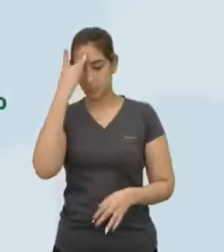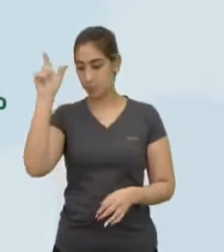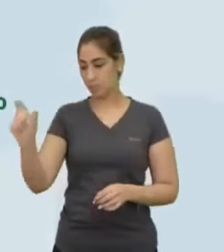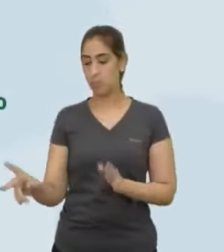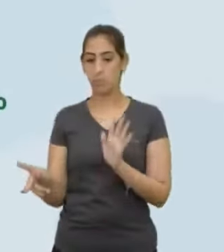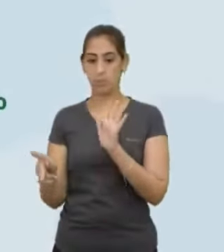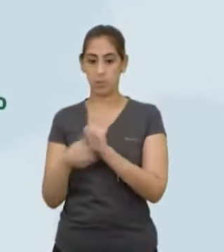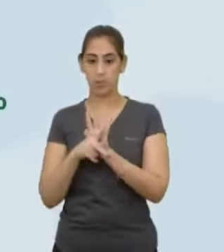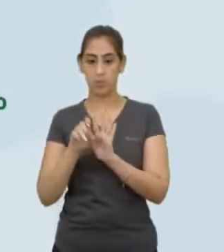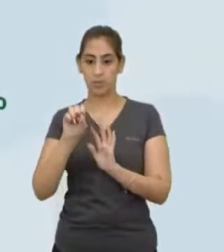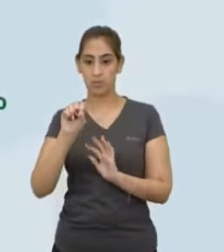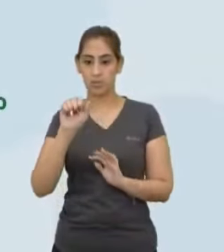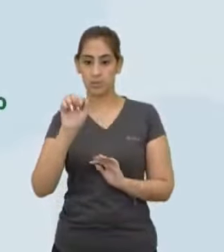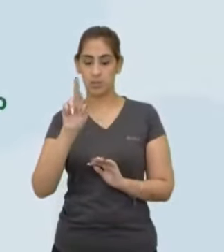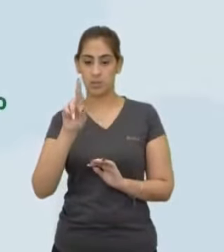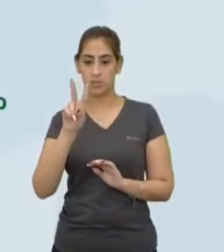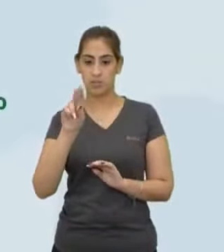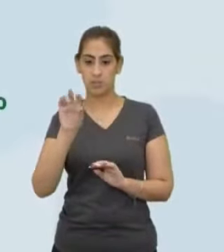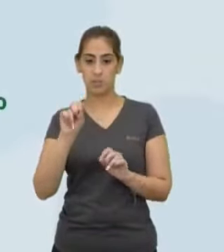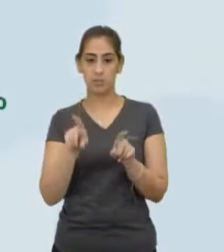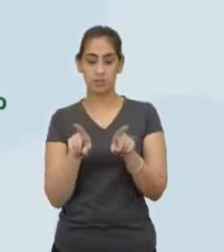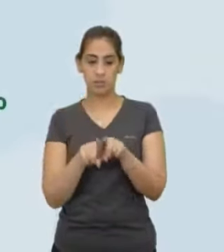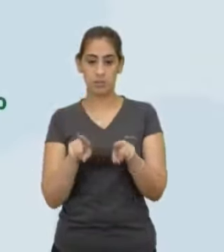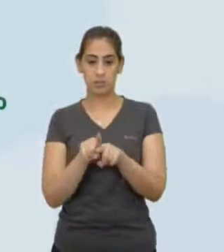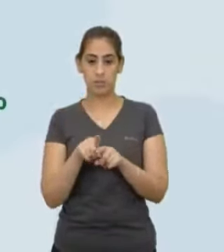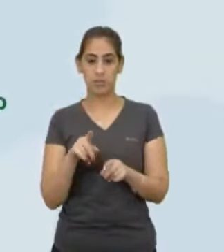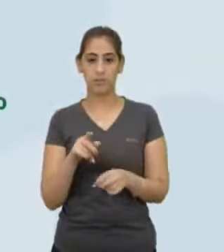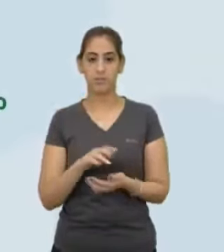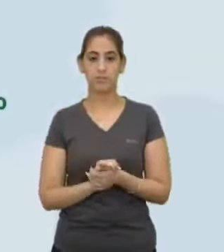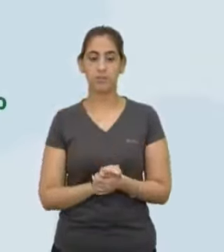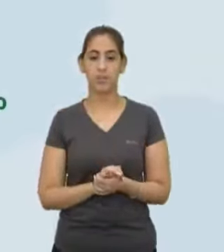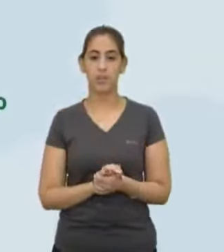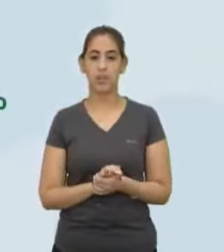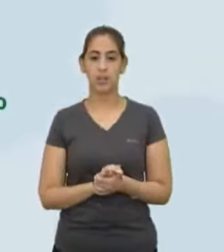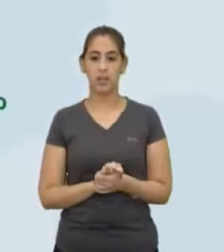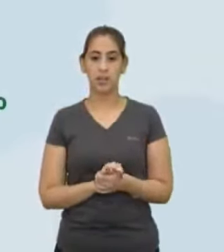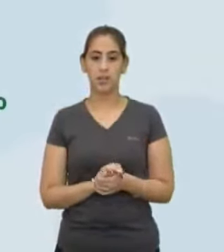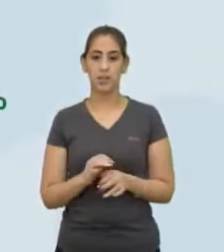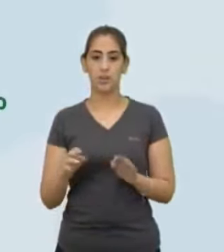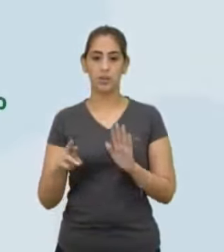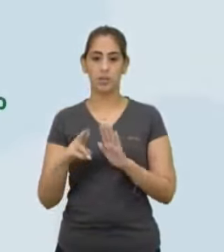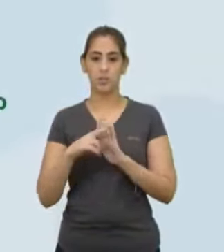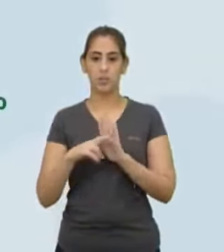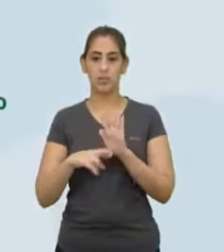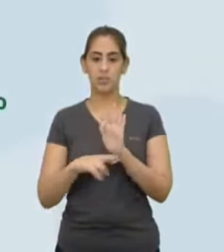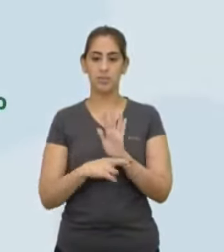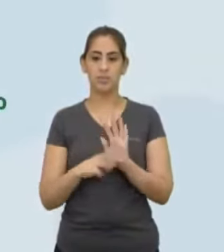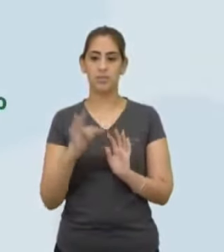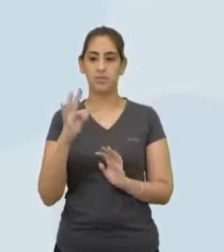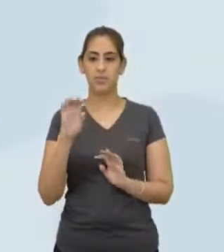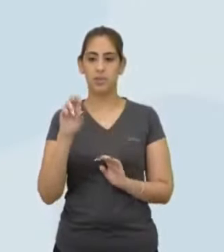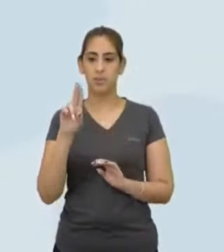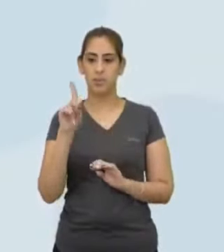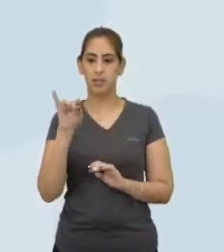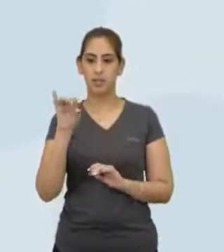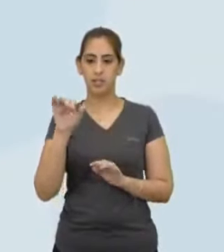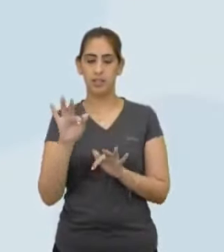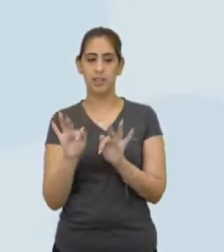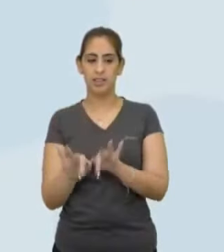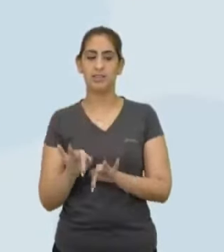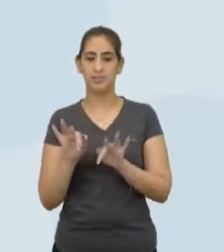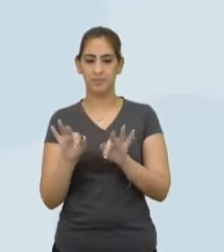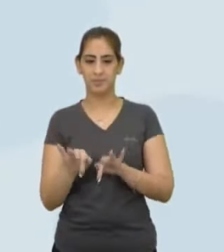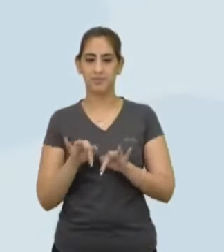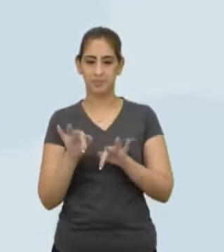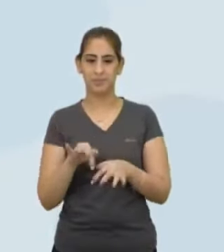E a norma que se rege São as normas feudais Ditadas principalmente pela igreja católica Avançamos